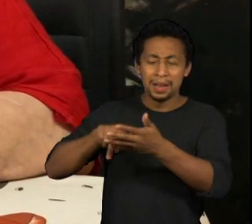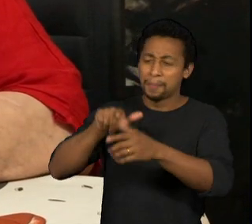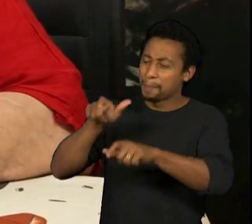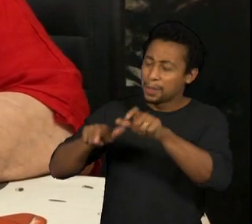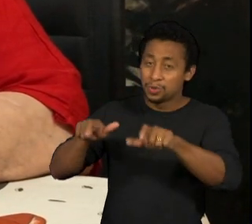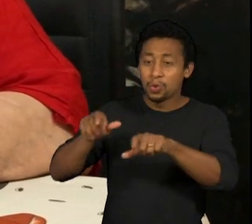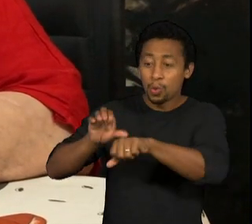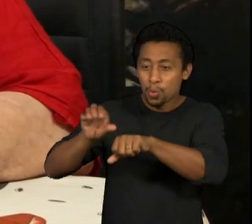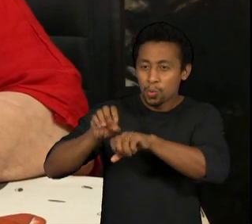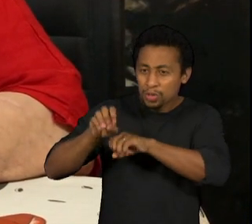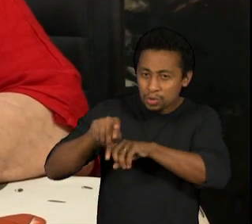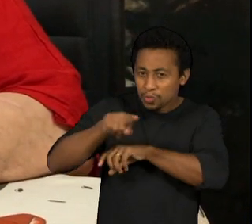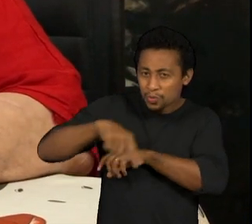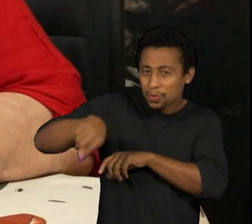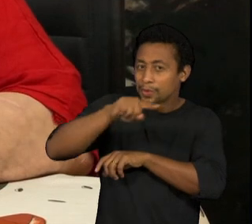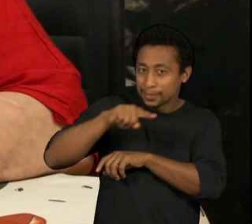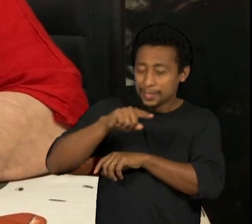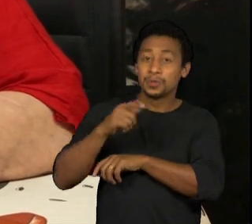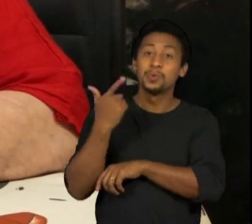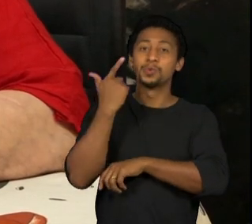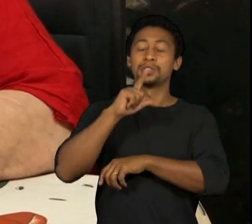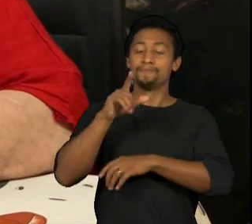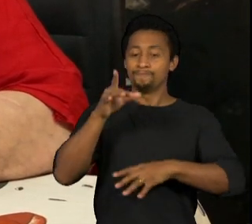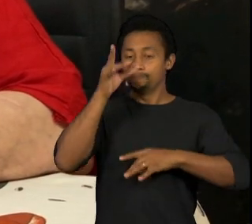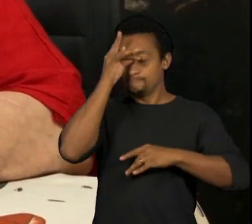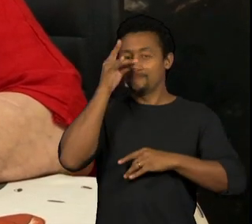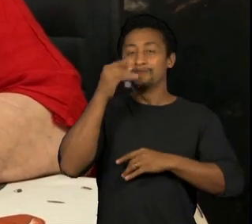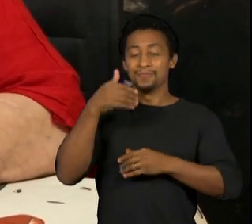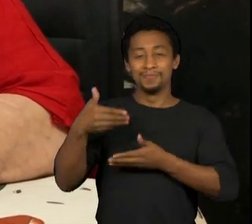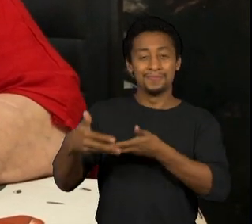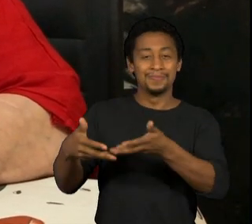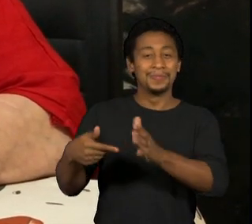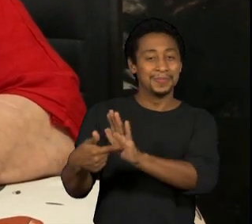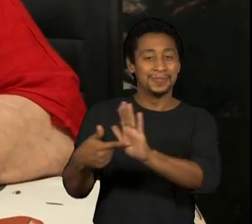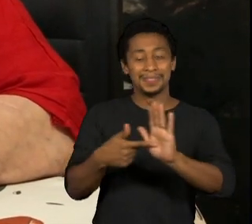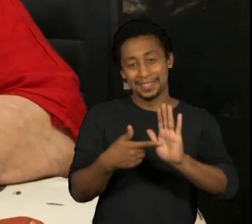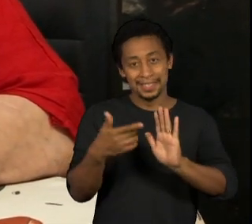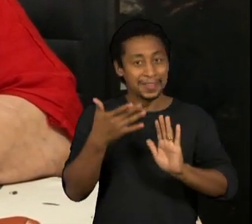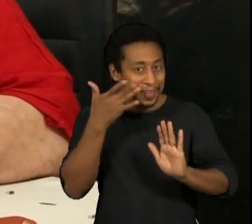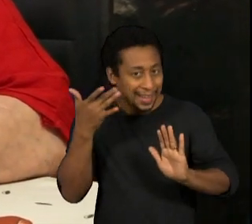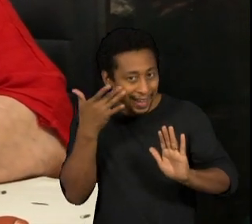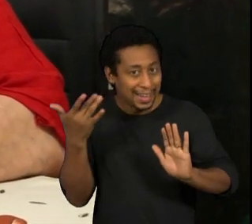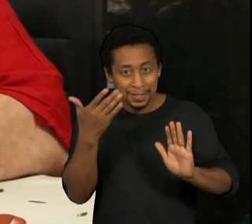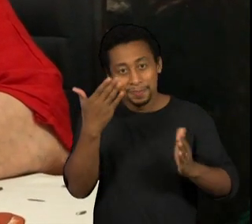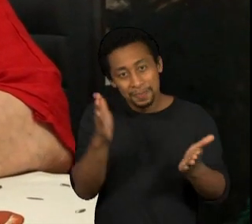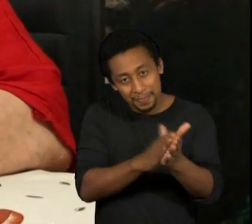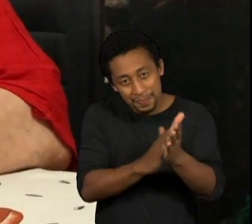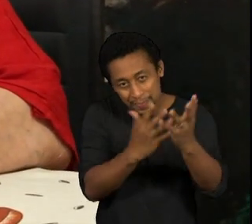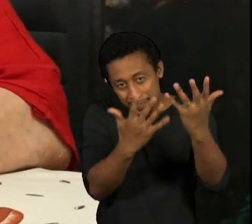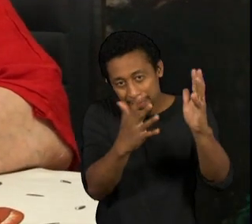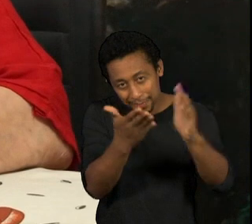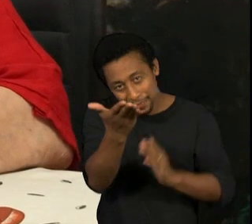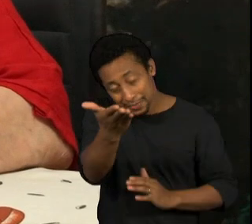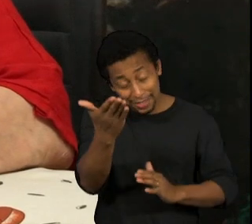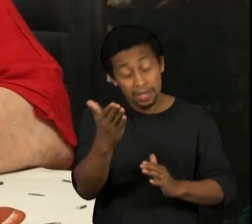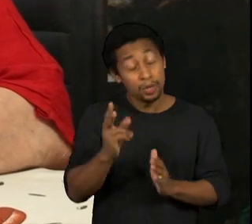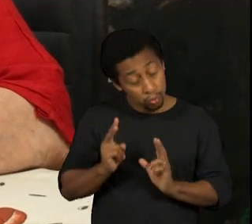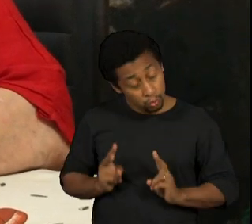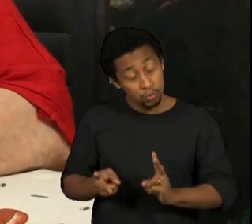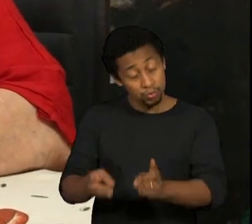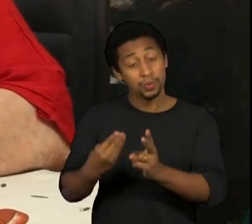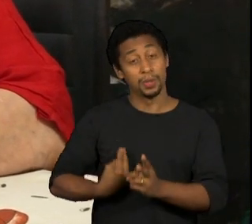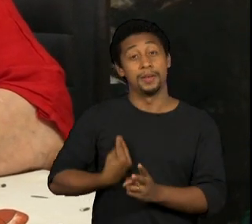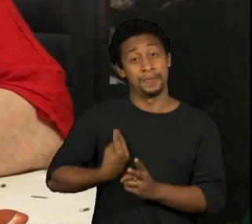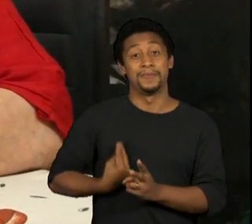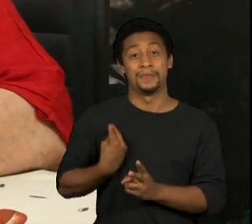curso de interpretação do Teatro de Arena. Parabéns, querido, por tudo que você tem feito. E vamos em frente, não é? Porque